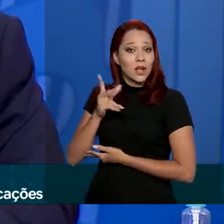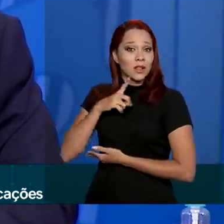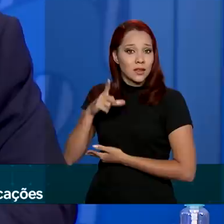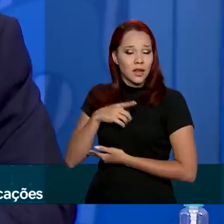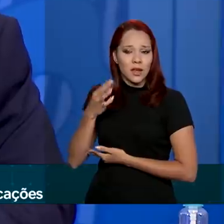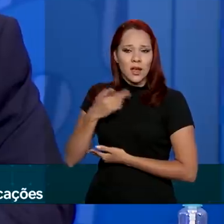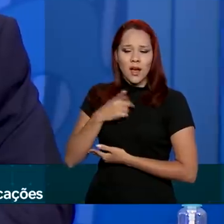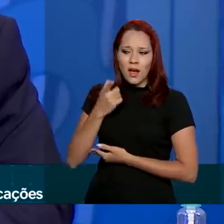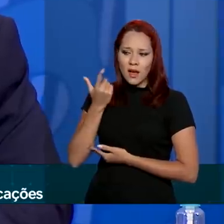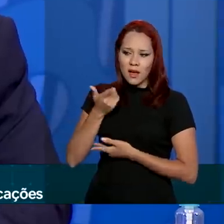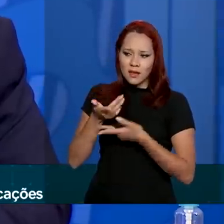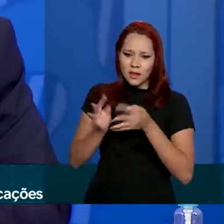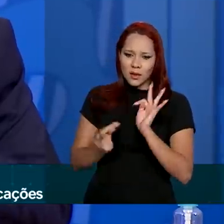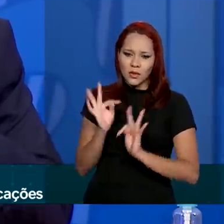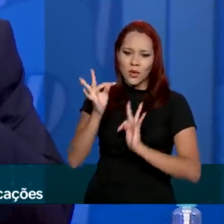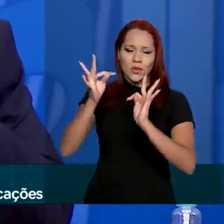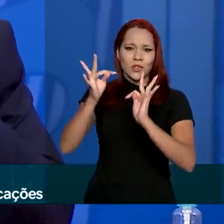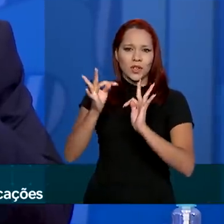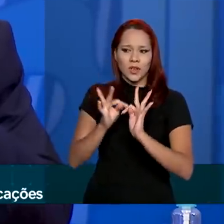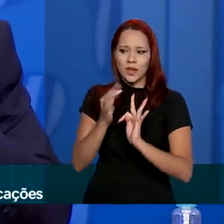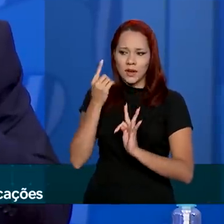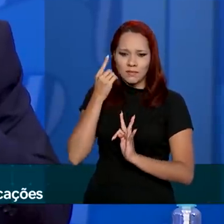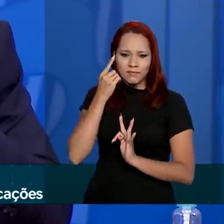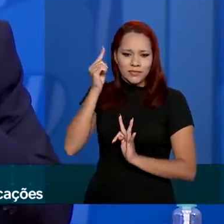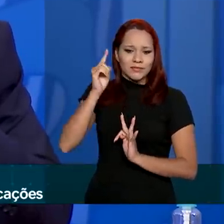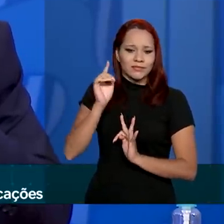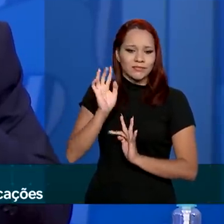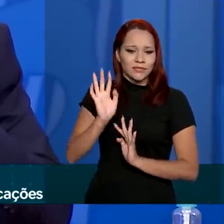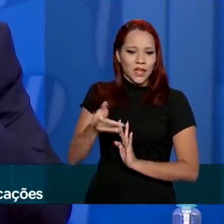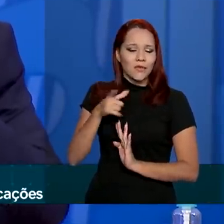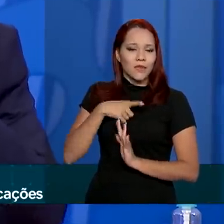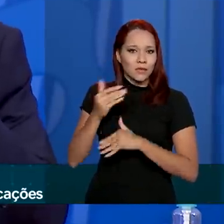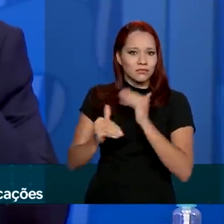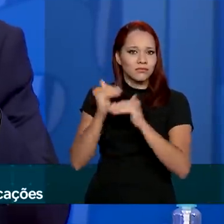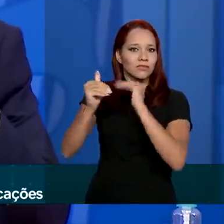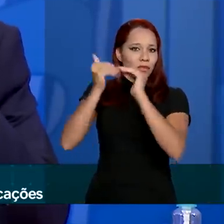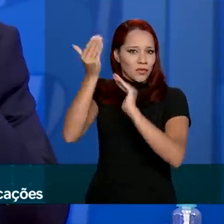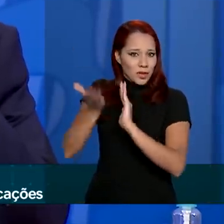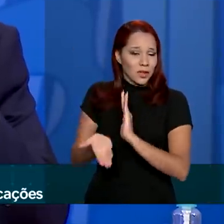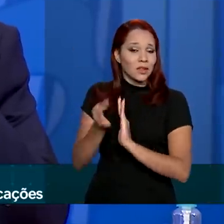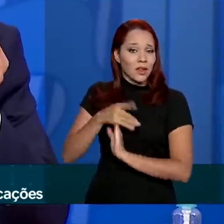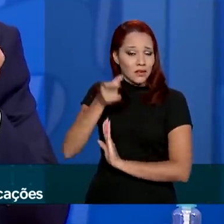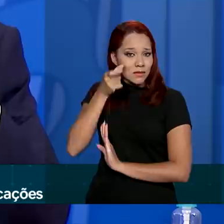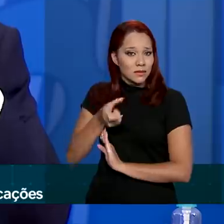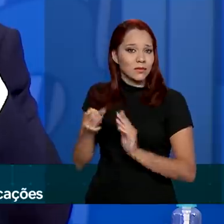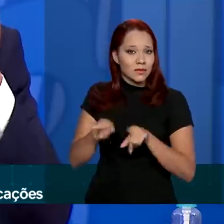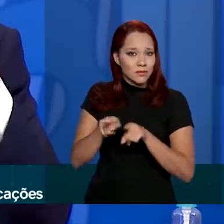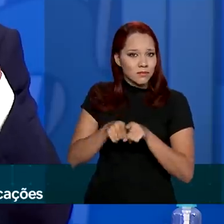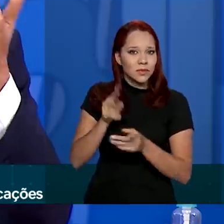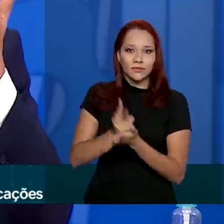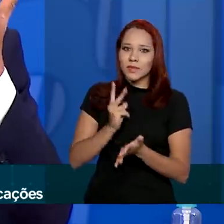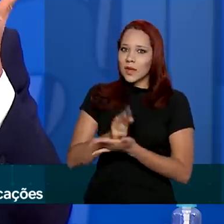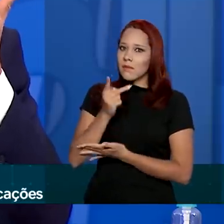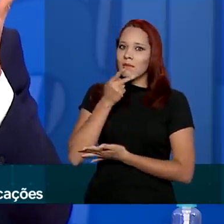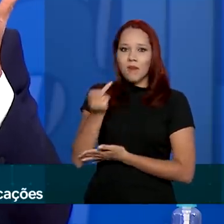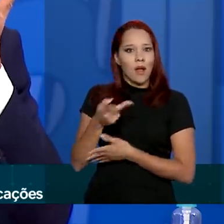inteligência artificial foi desenvolvida especialmente para isso. Isso é uma coisa interessante que eu venho falando sobre inteligência artificial desde o começo,